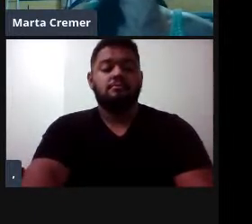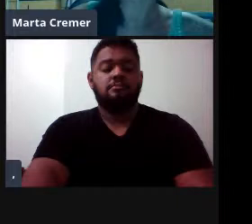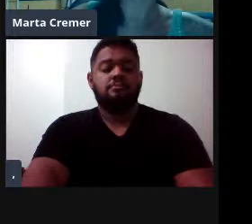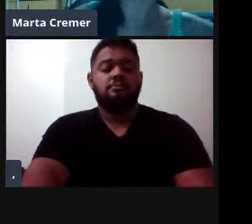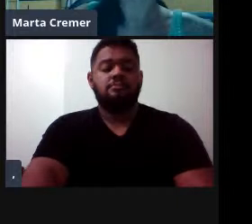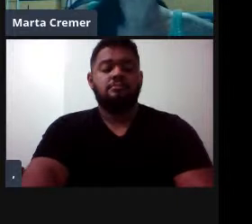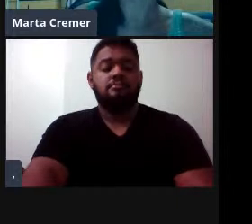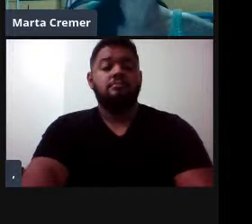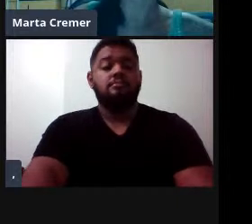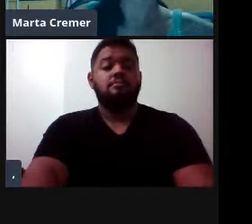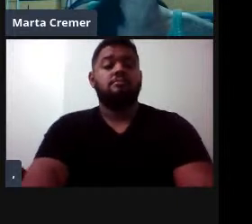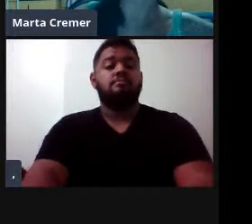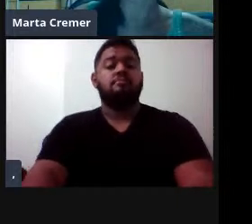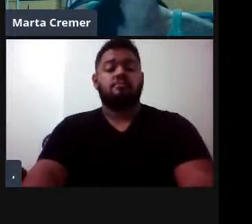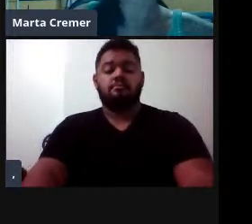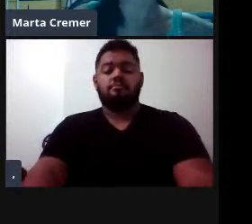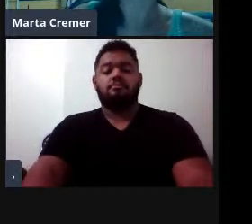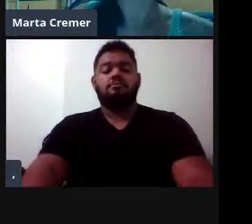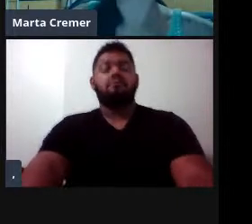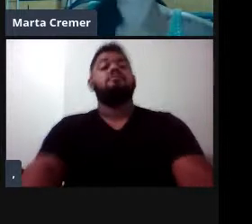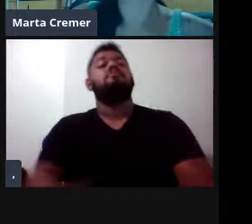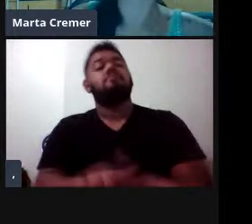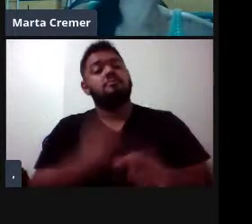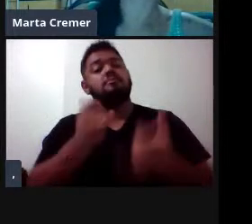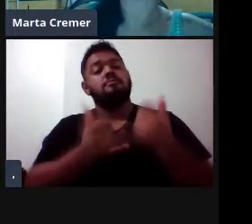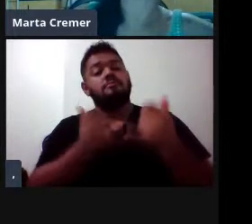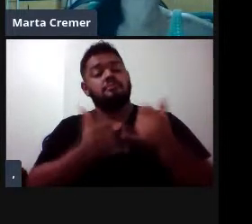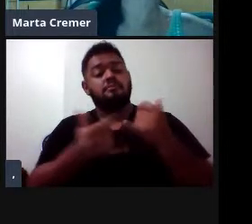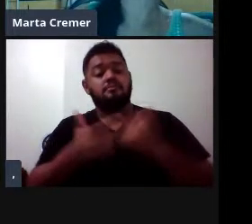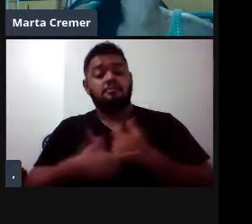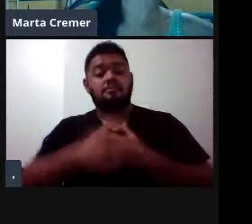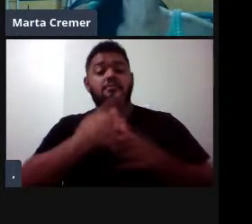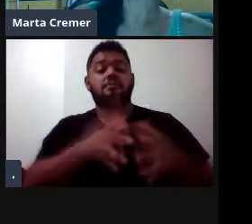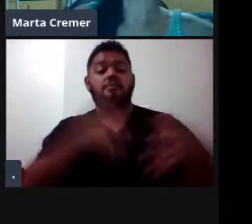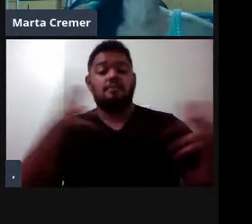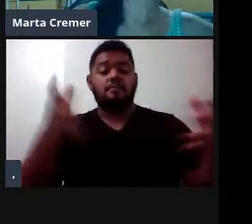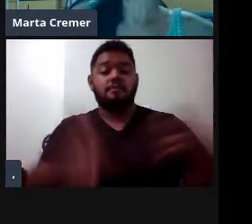bem cosmopolita, semelhante aos cachalhotes, até onde nós sabemos,